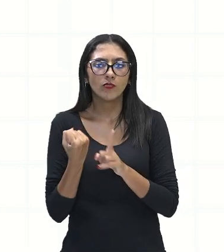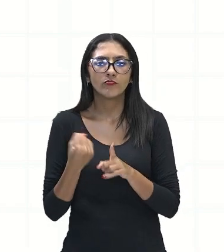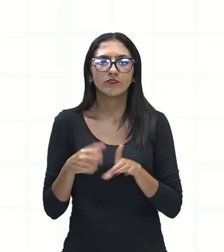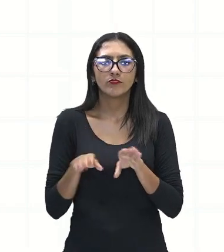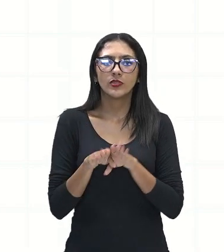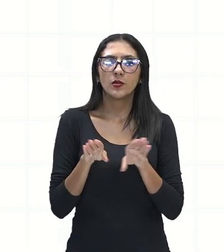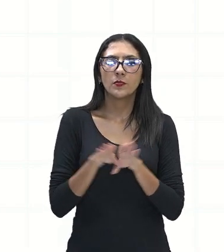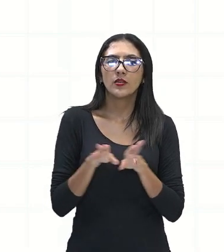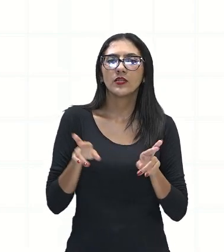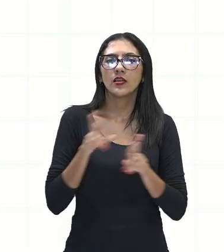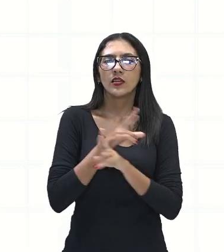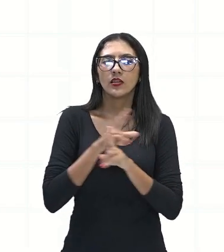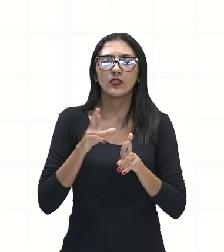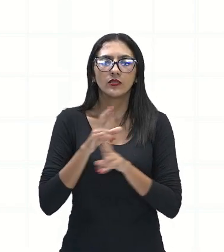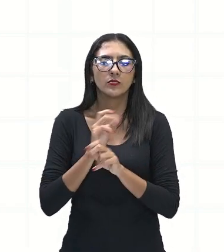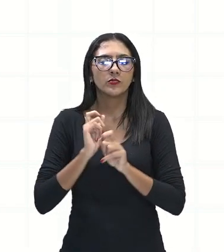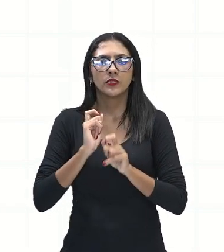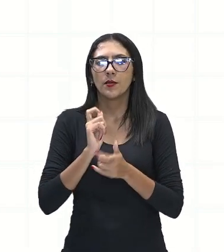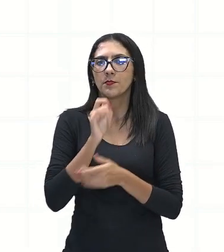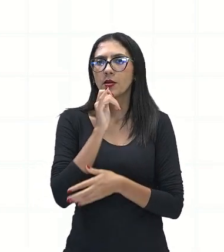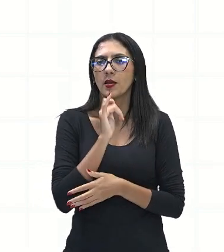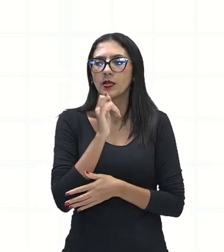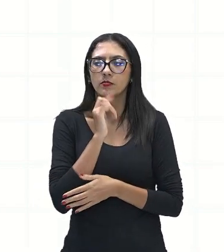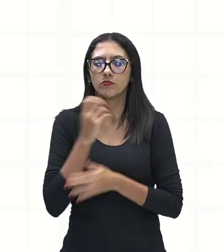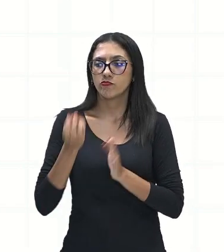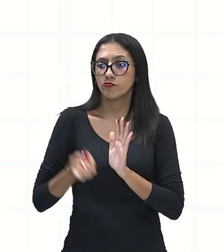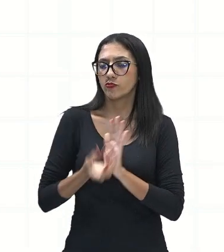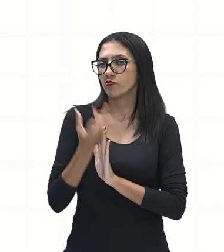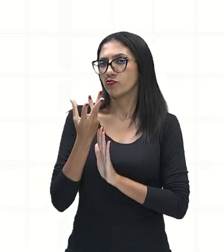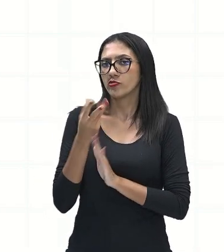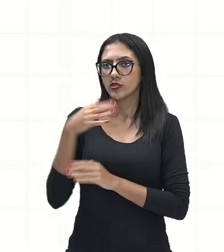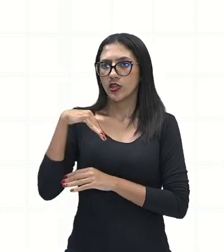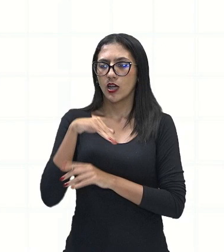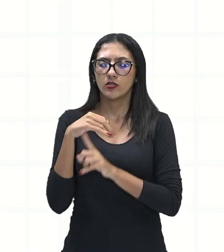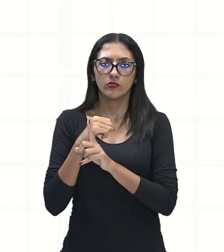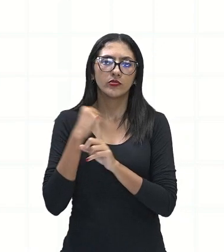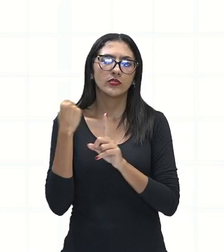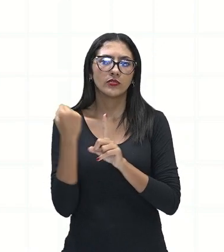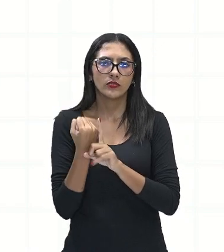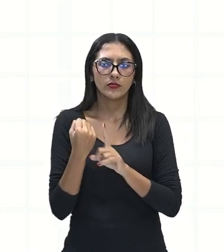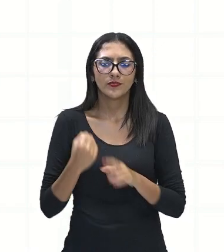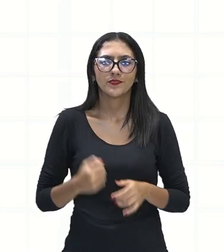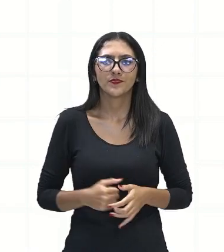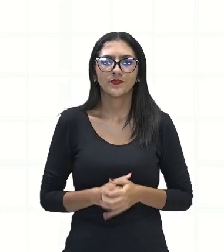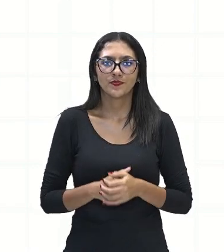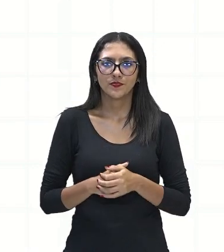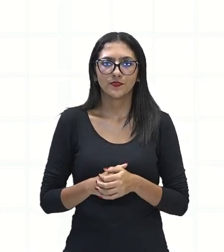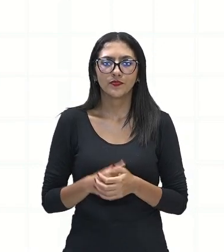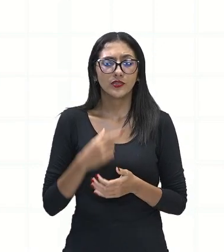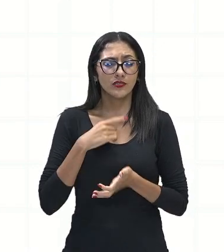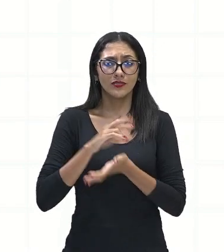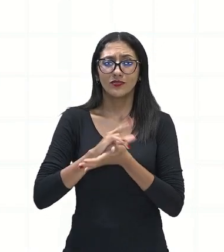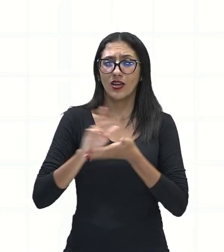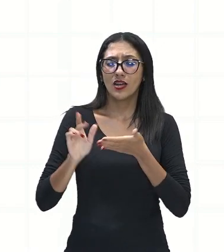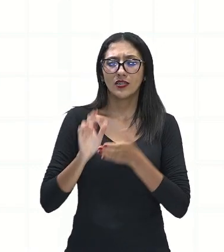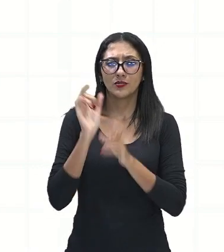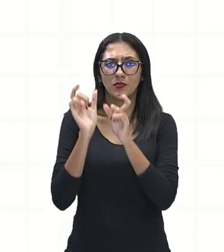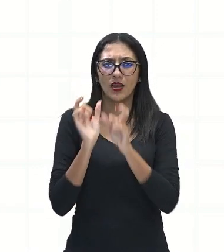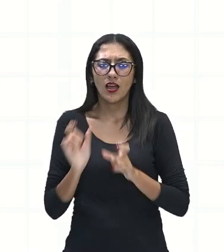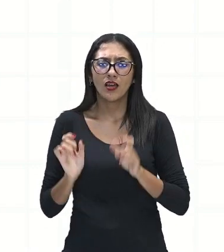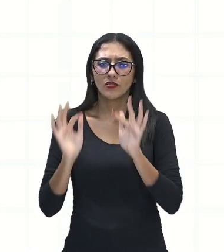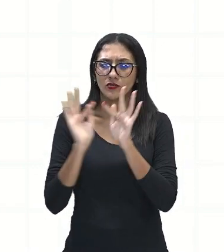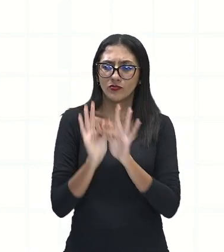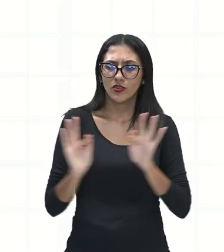o que é criado pela sociedade, né? Então, existem várias aí frases de efeito,